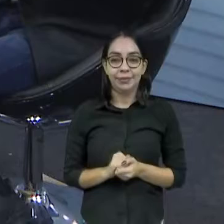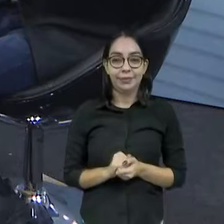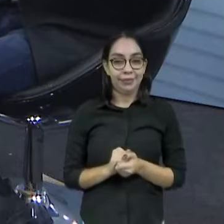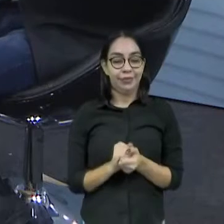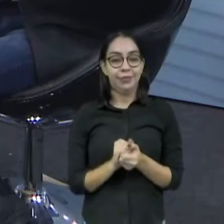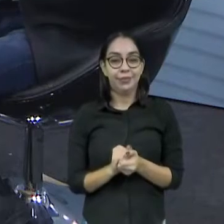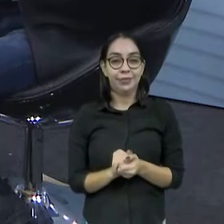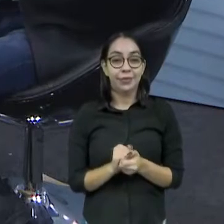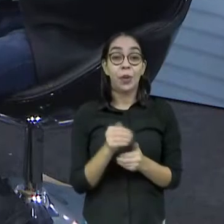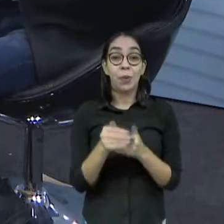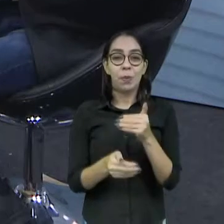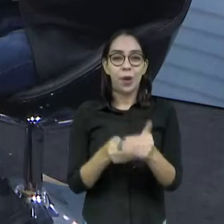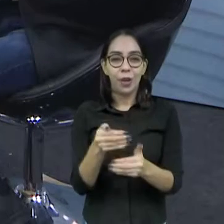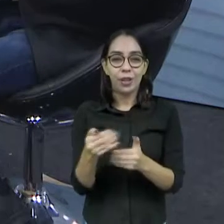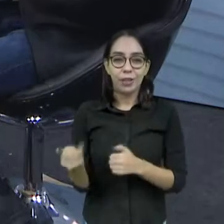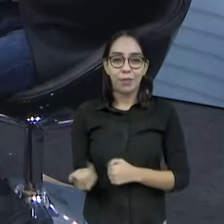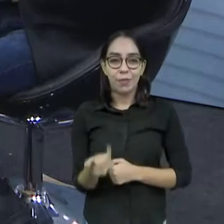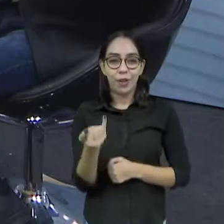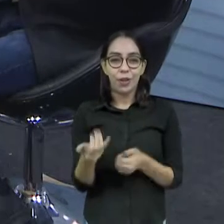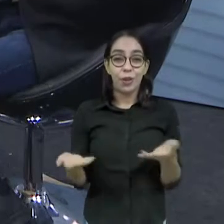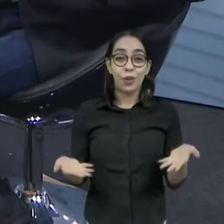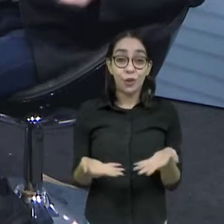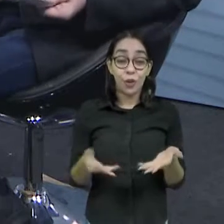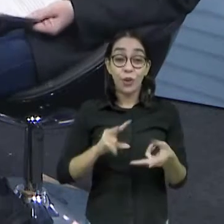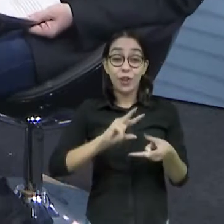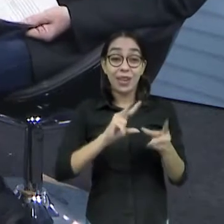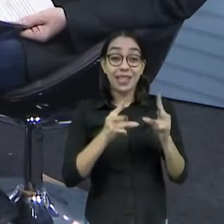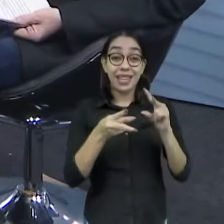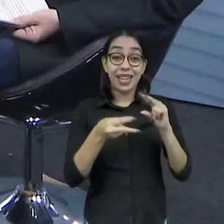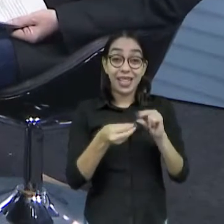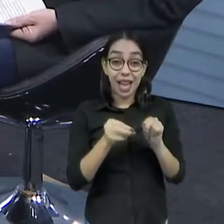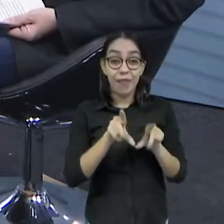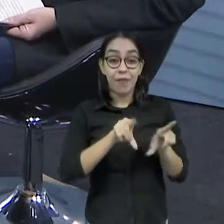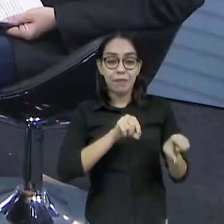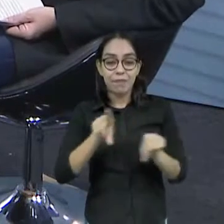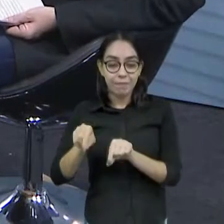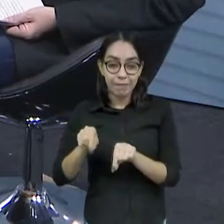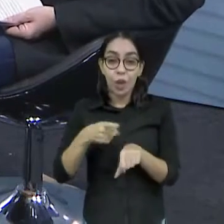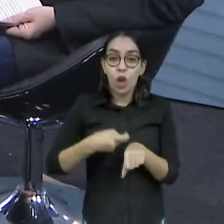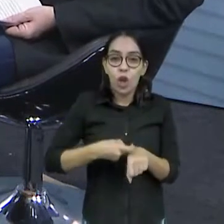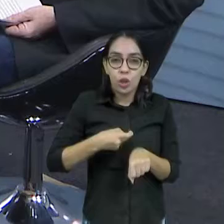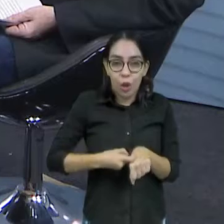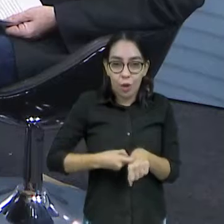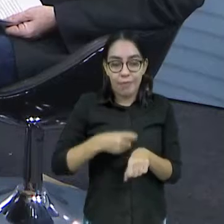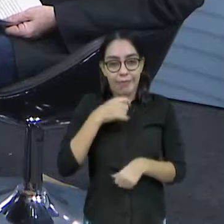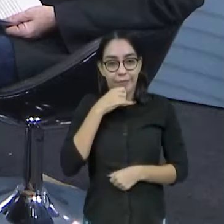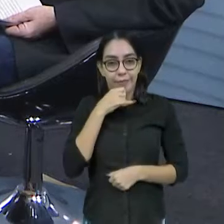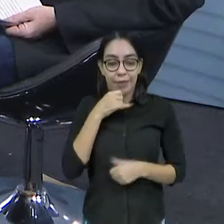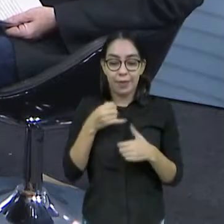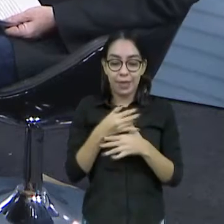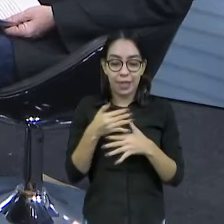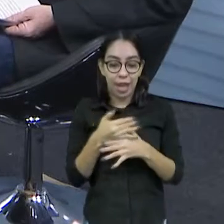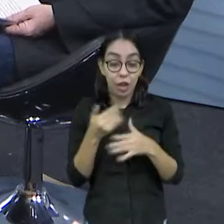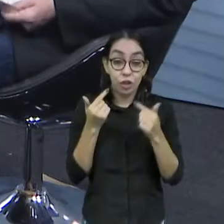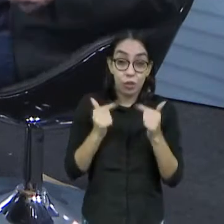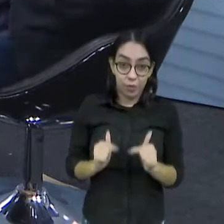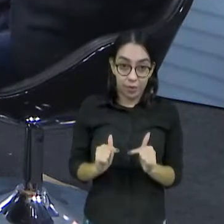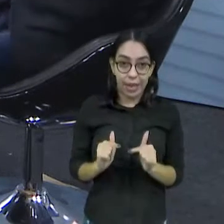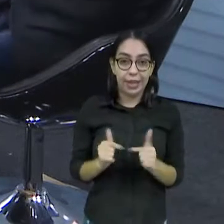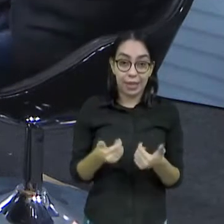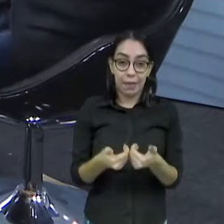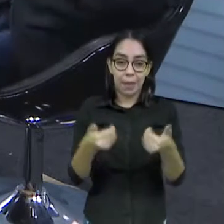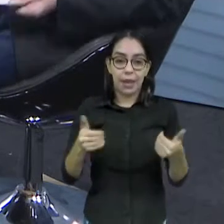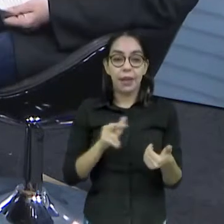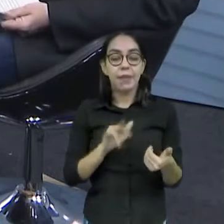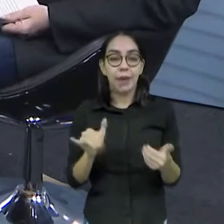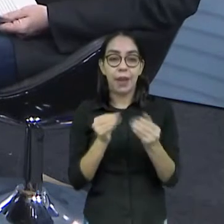hoje, cada vez mais importante, que é o da coleta seletiva de resíduos sólidos das grandes cidades. Uma cidade que não faz isso, ela está perdida. Tem um caso